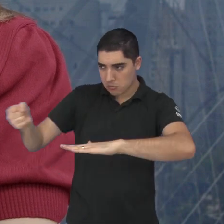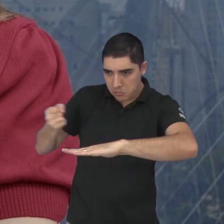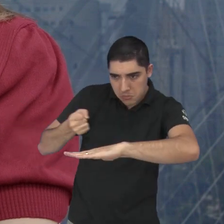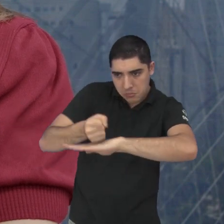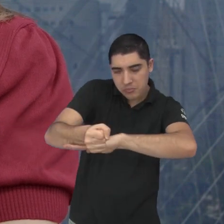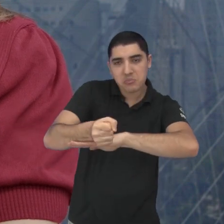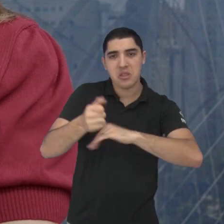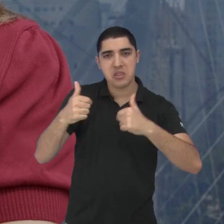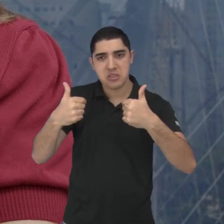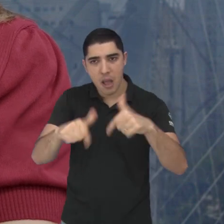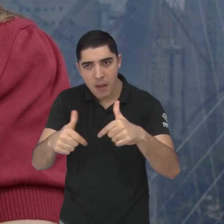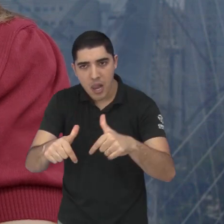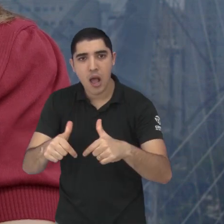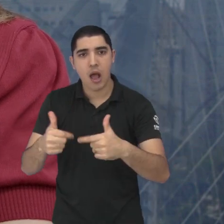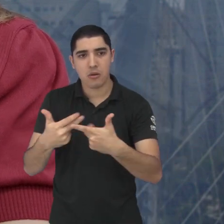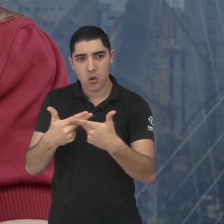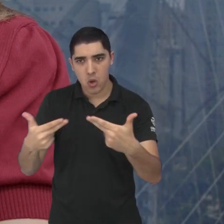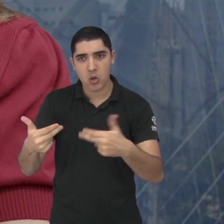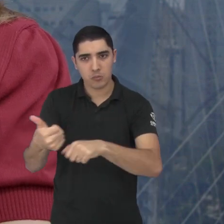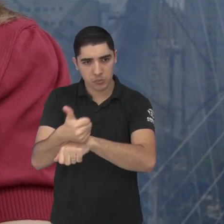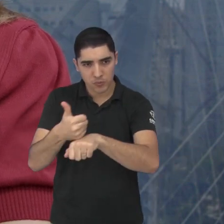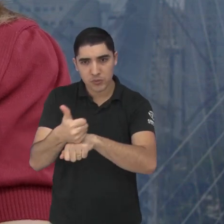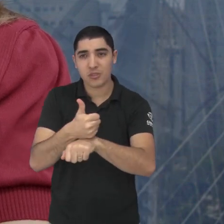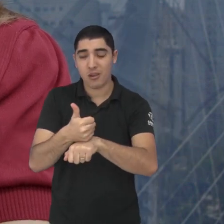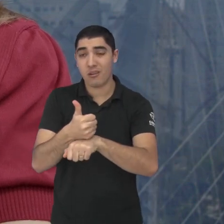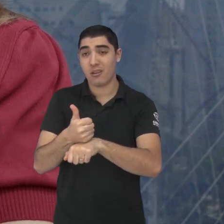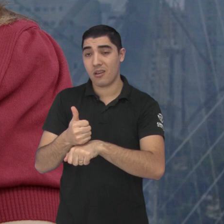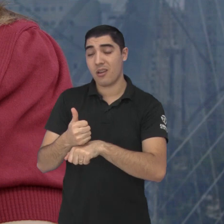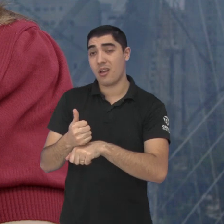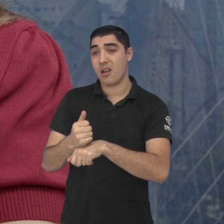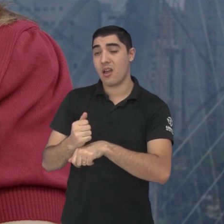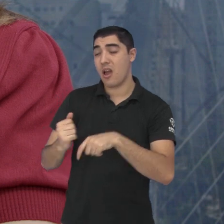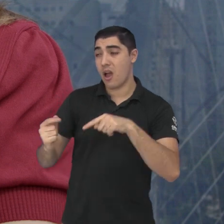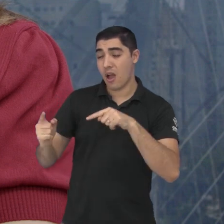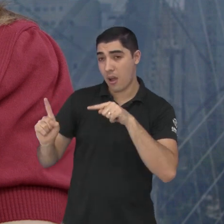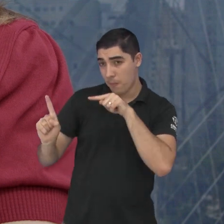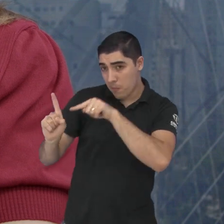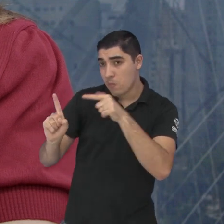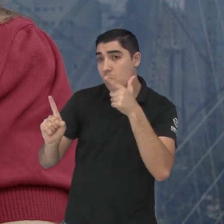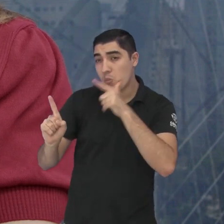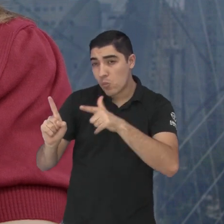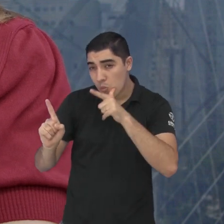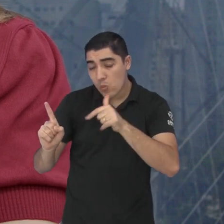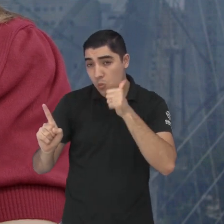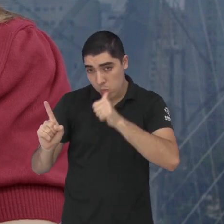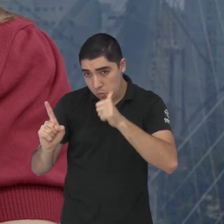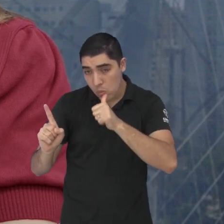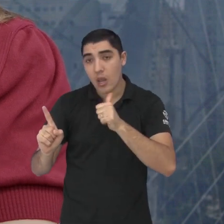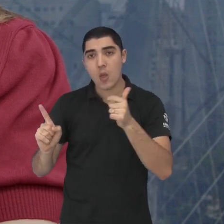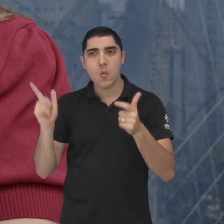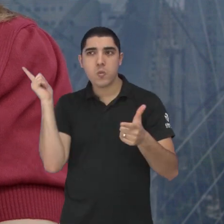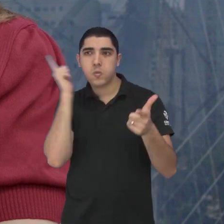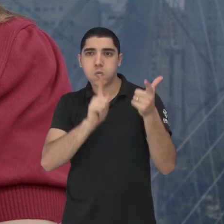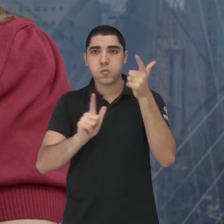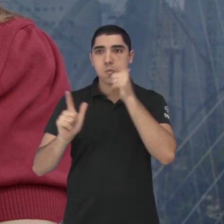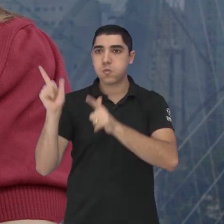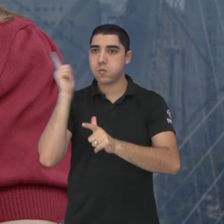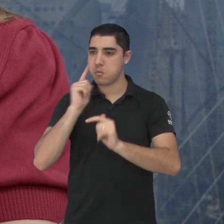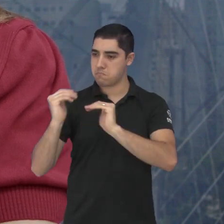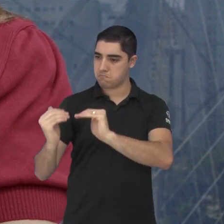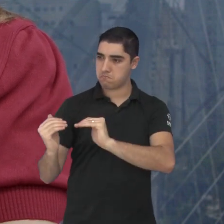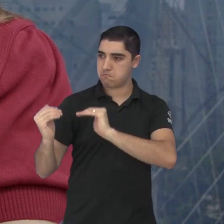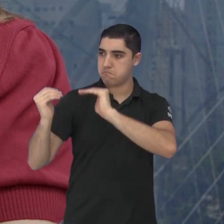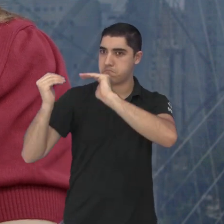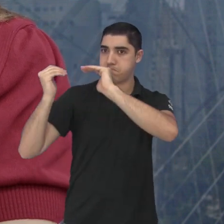Esse espaço social no mercado, elas estão conseguindo conquistar cada vez mais posições